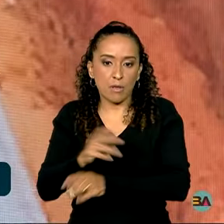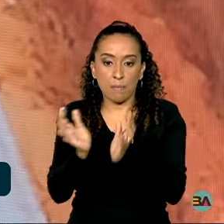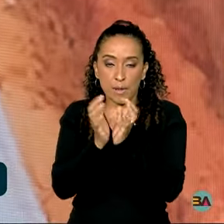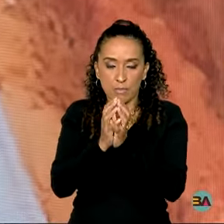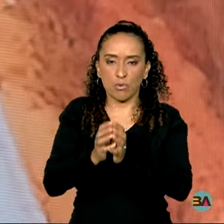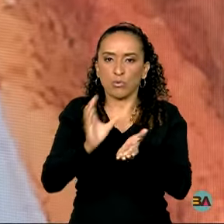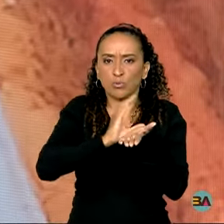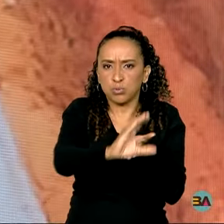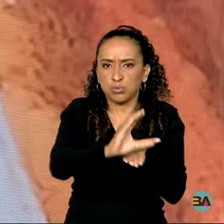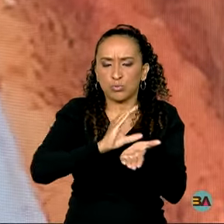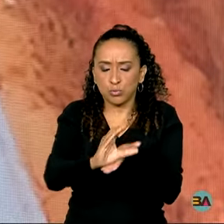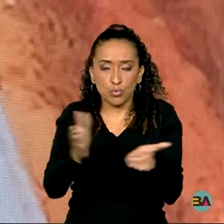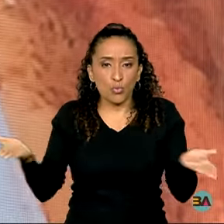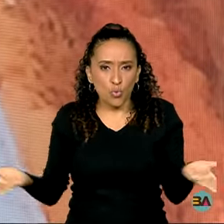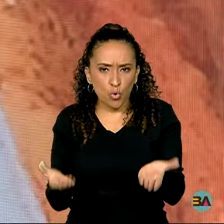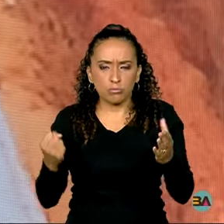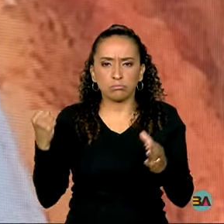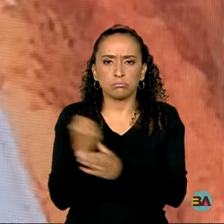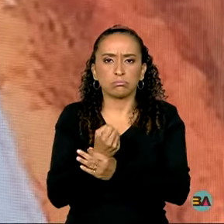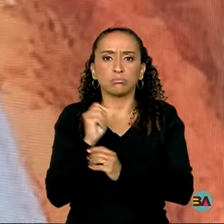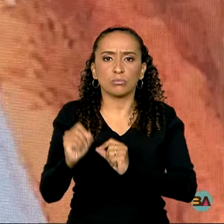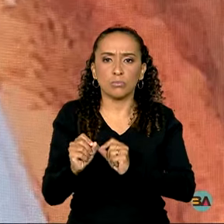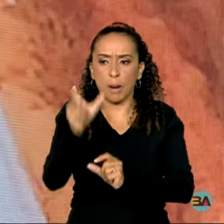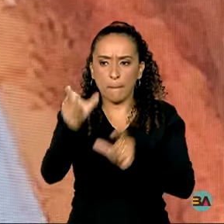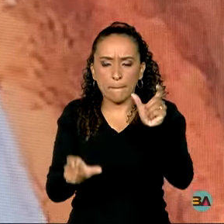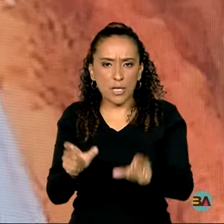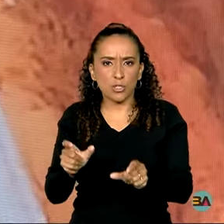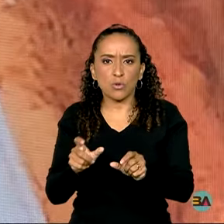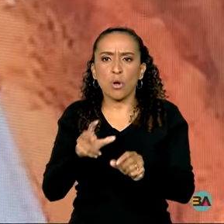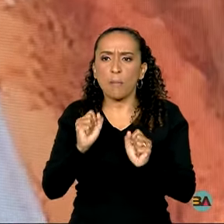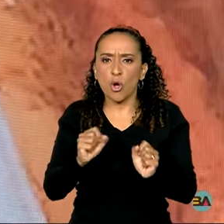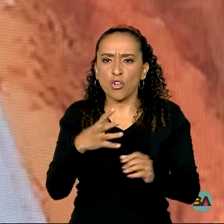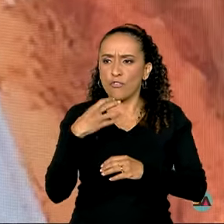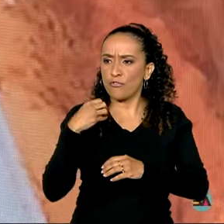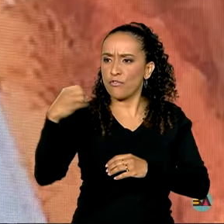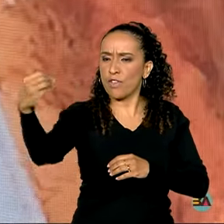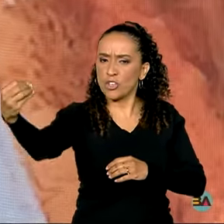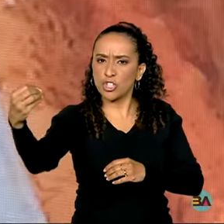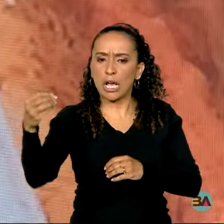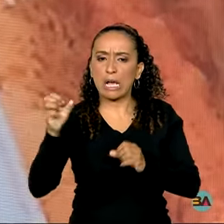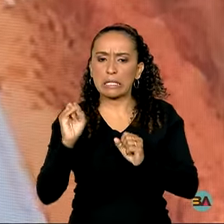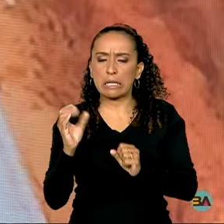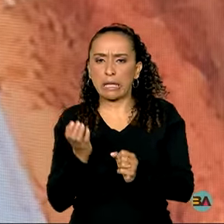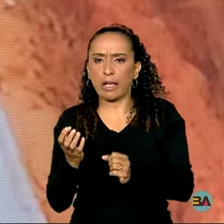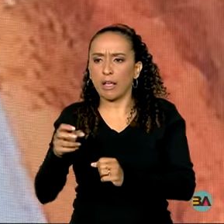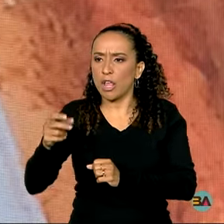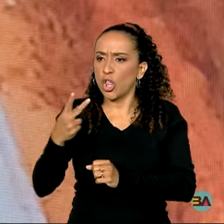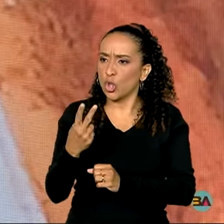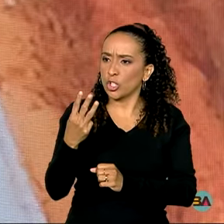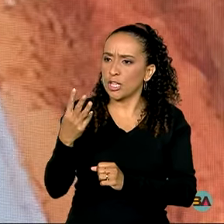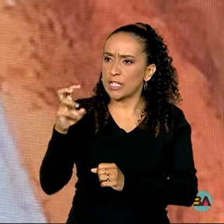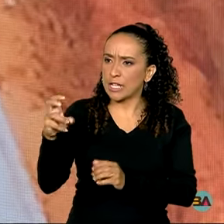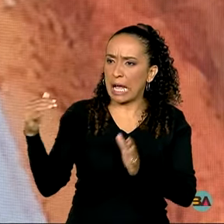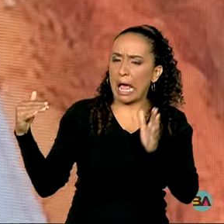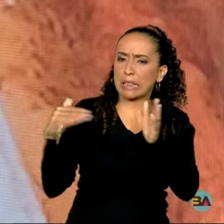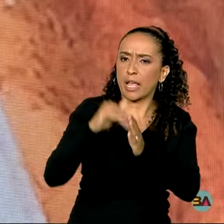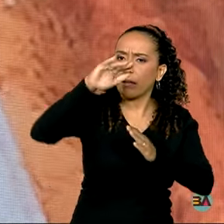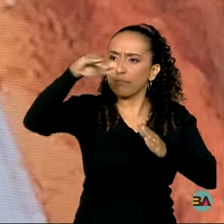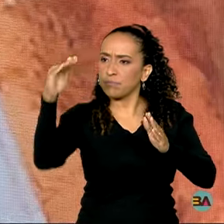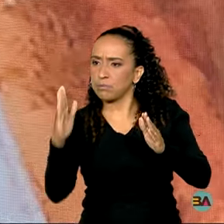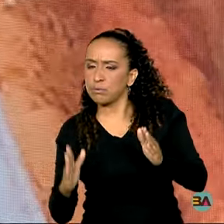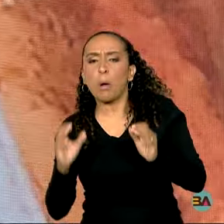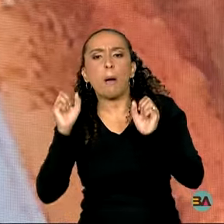investimentos hoje garante que o cidadão saia de Campo Alegre, se quiser ir pela 235 até o litoral,